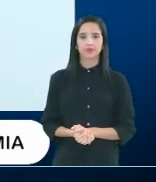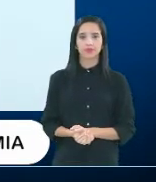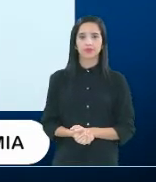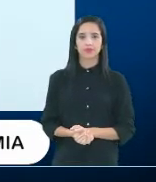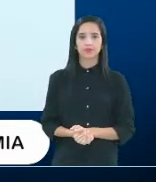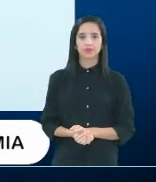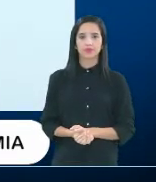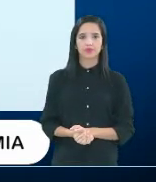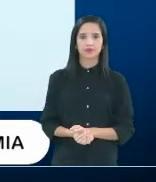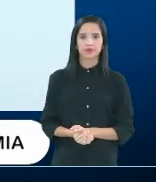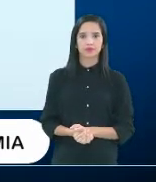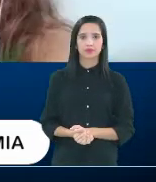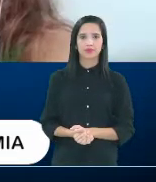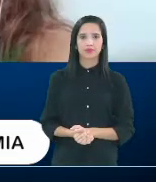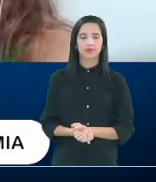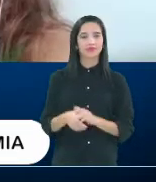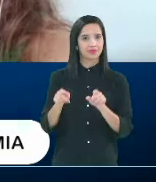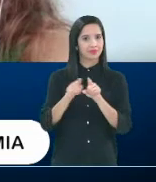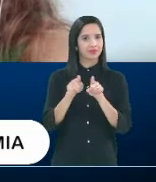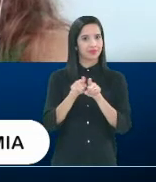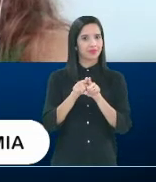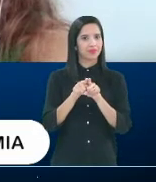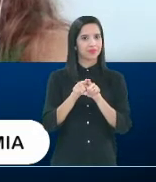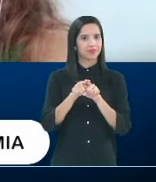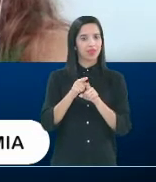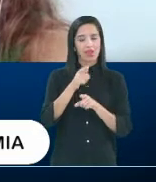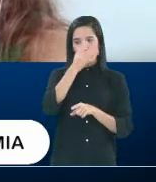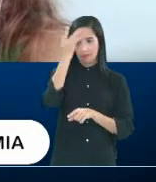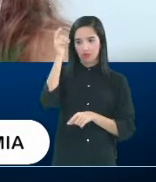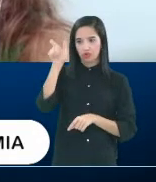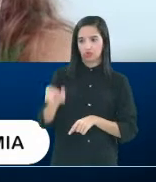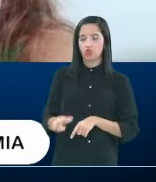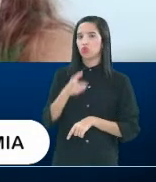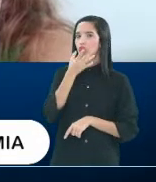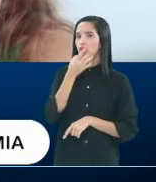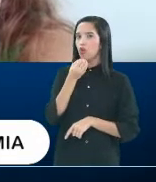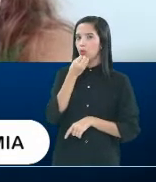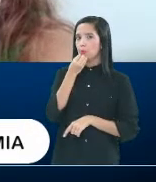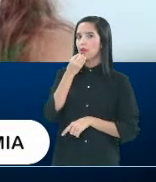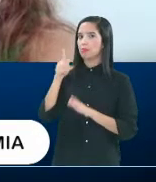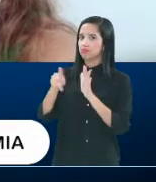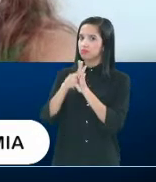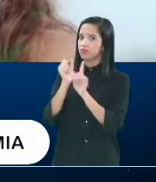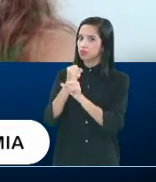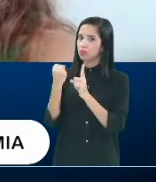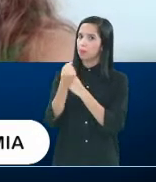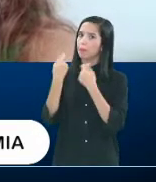E aquela velha máxima, né? Que o homem é um ser social, tem que viver em sociedade.